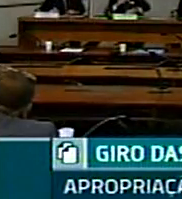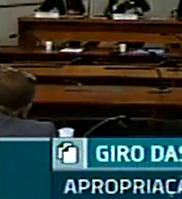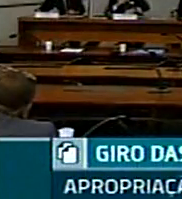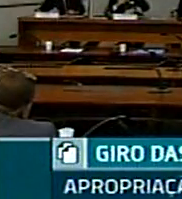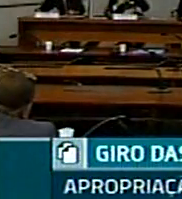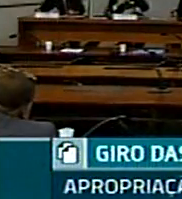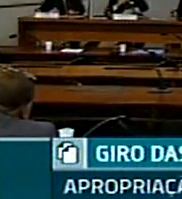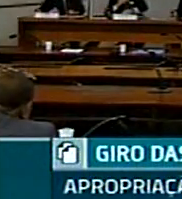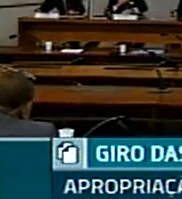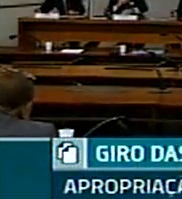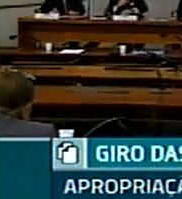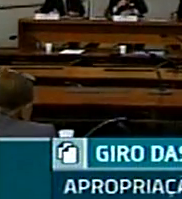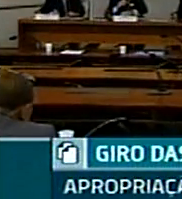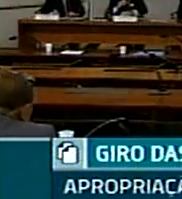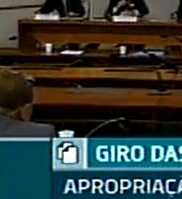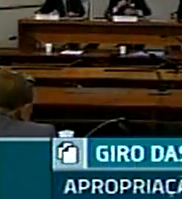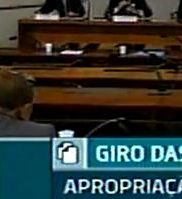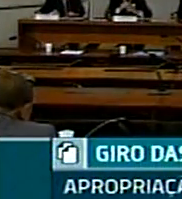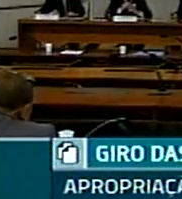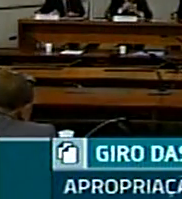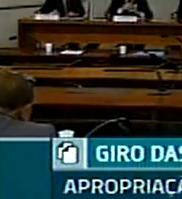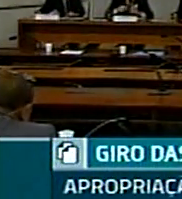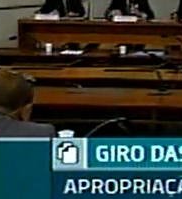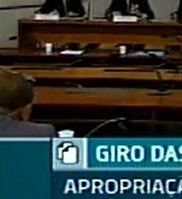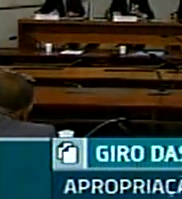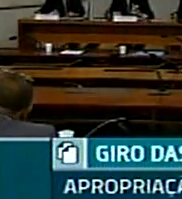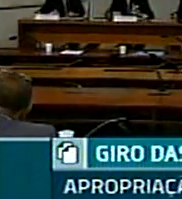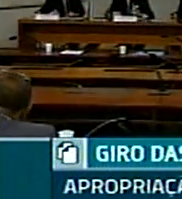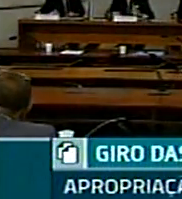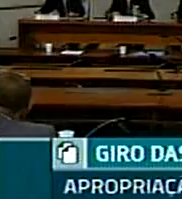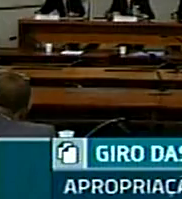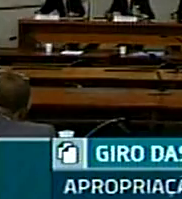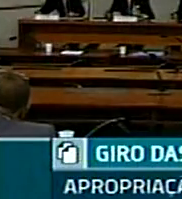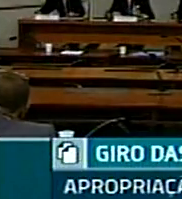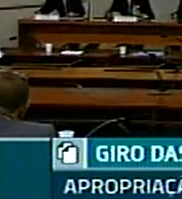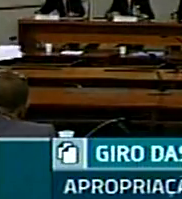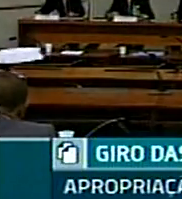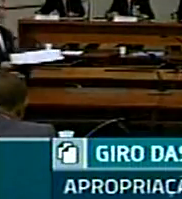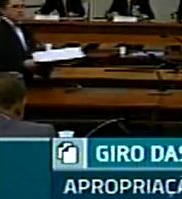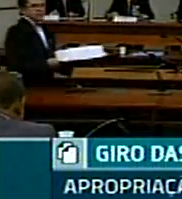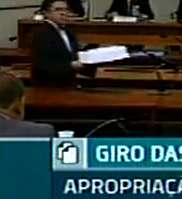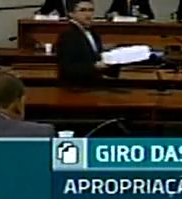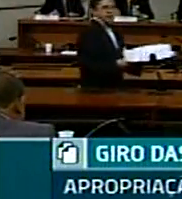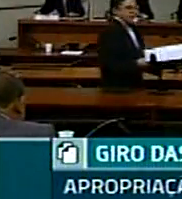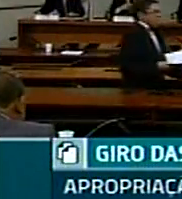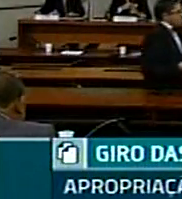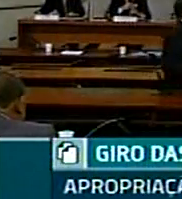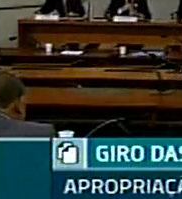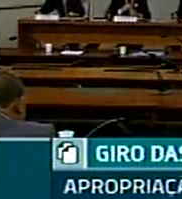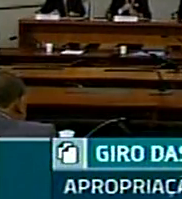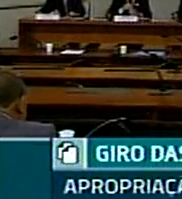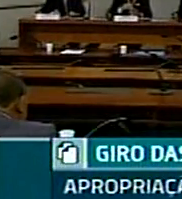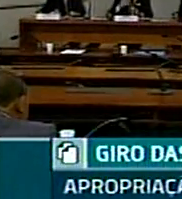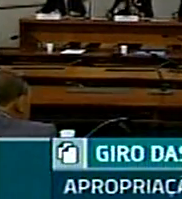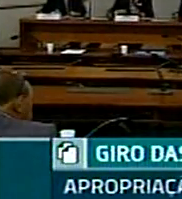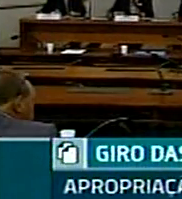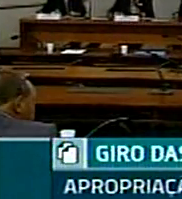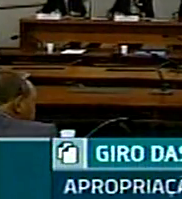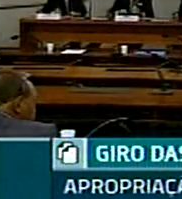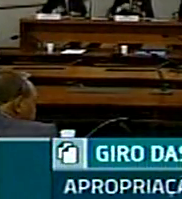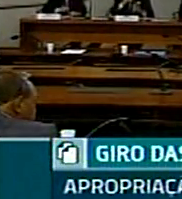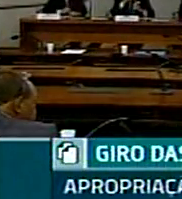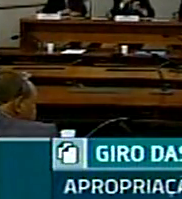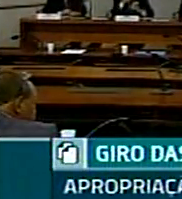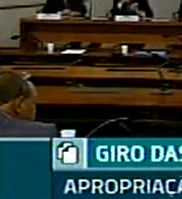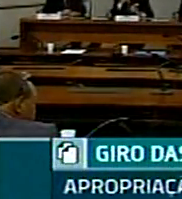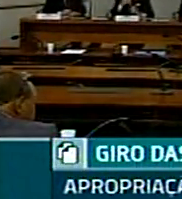tema central, o consumidor do futuro. O evento foi desenvolvido sob organização